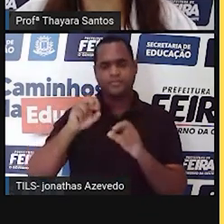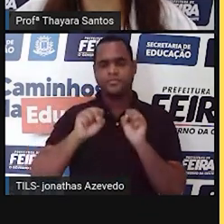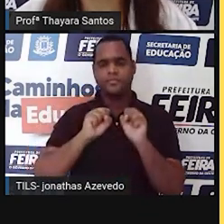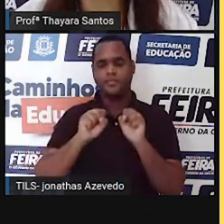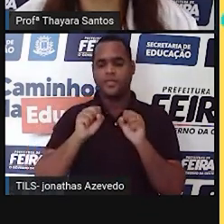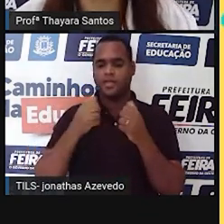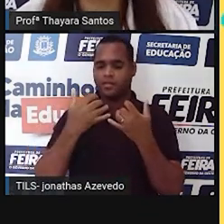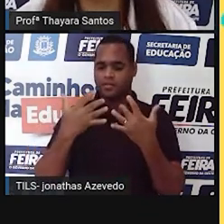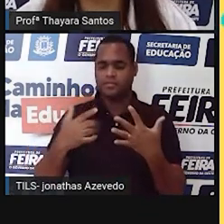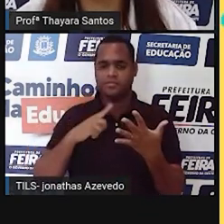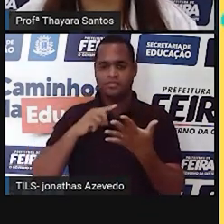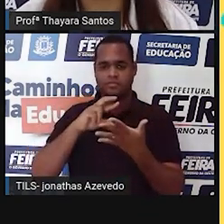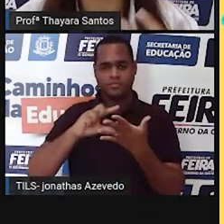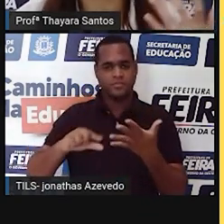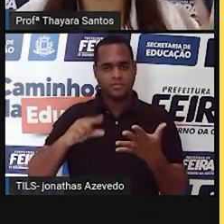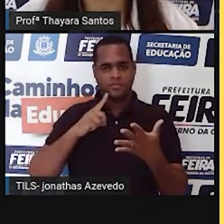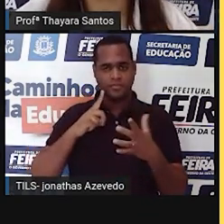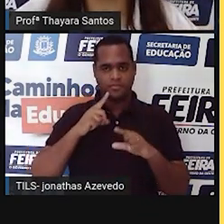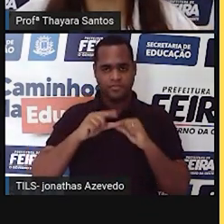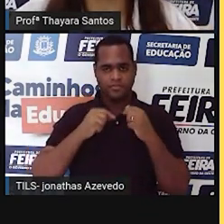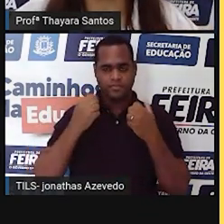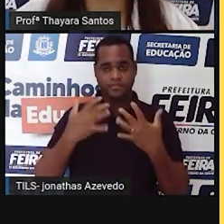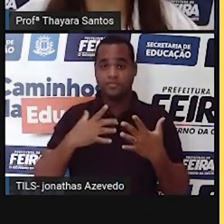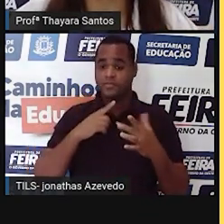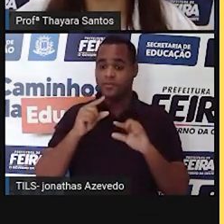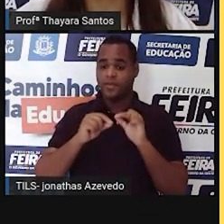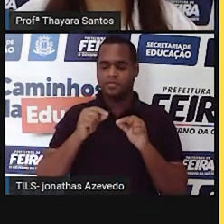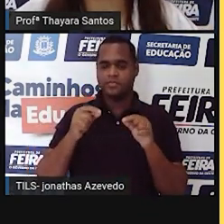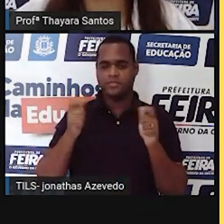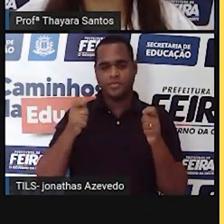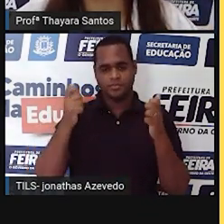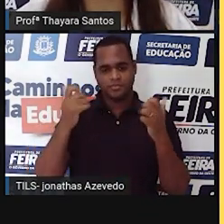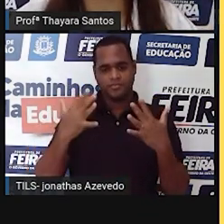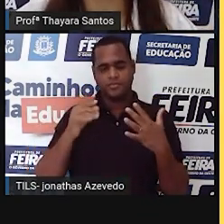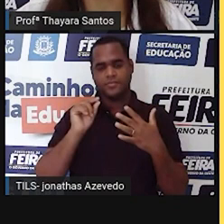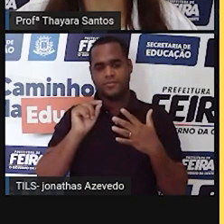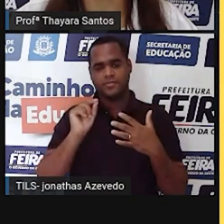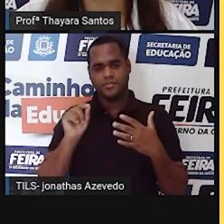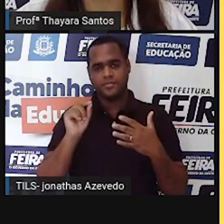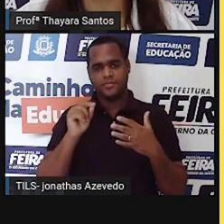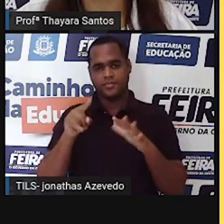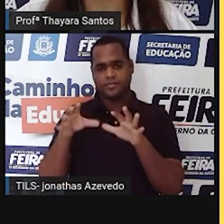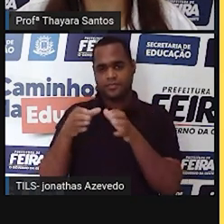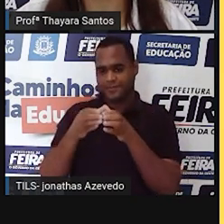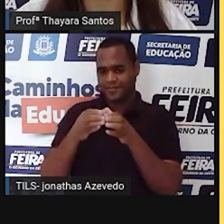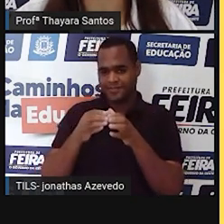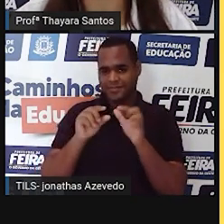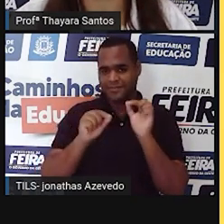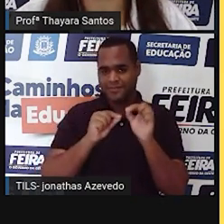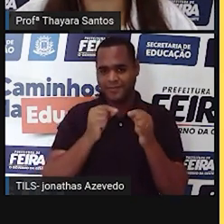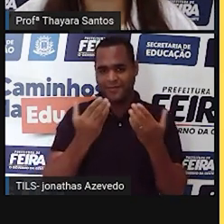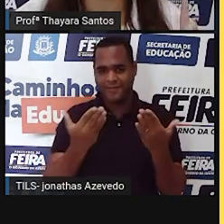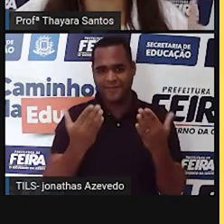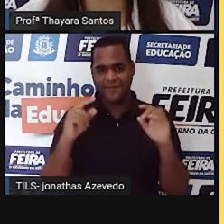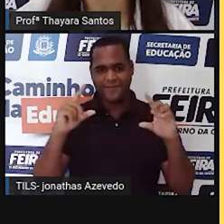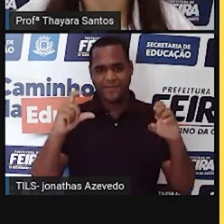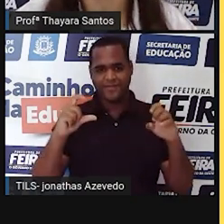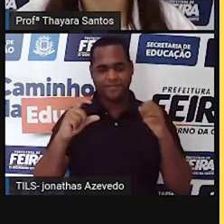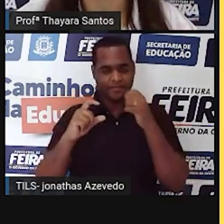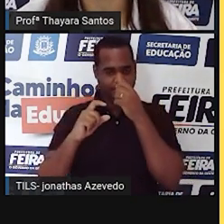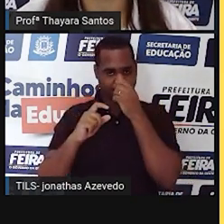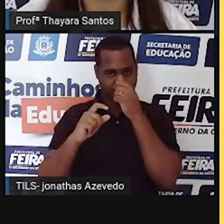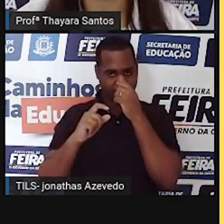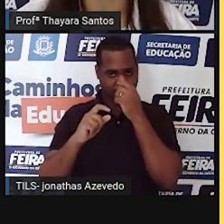uma sequência de nucleotídeos. E nucleotídeo, nada mais é do que esse conjuntinho aqui que eu representei para vocês. Então, o